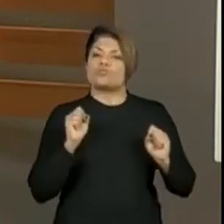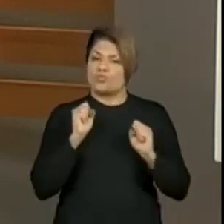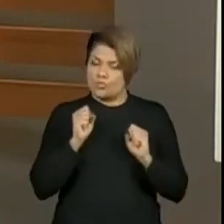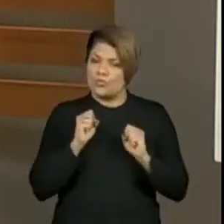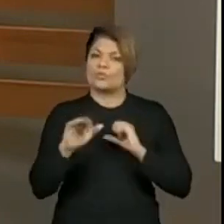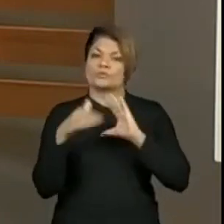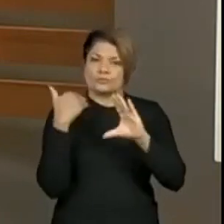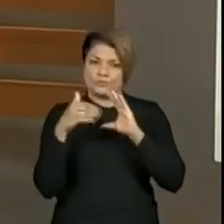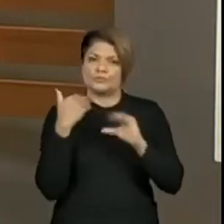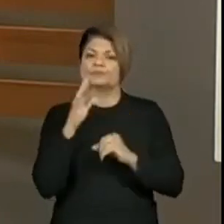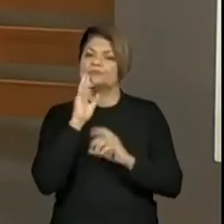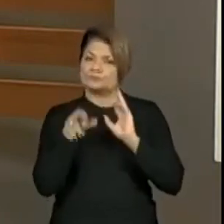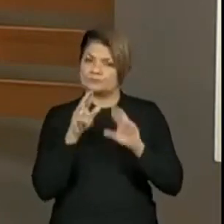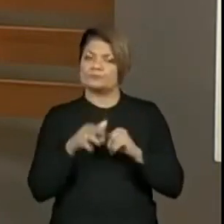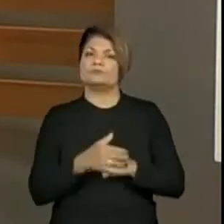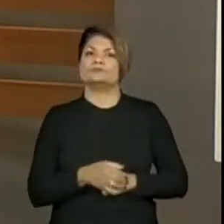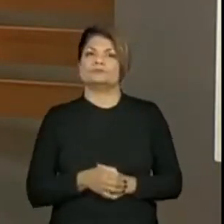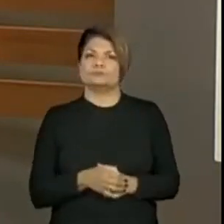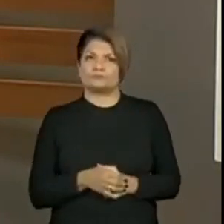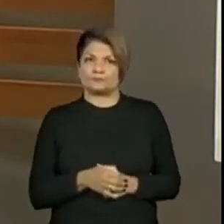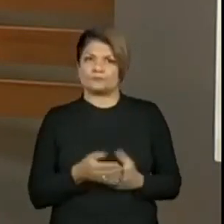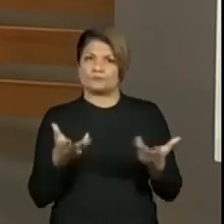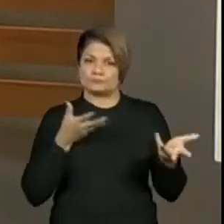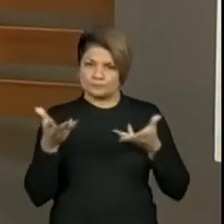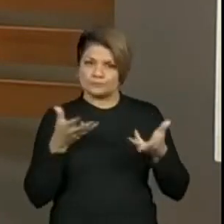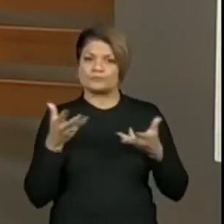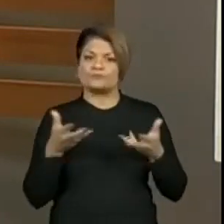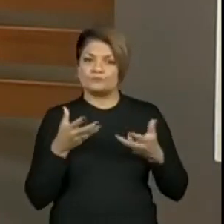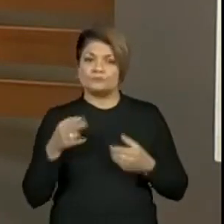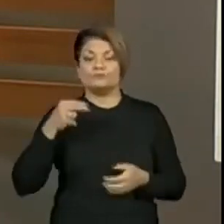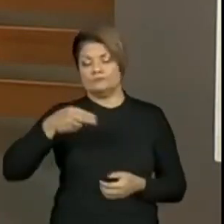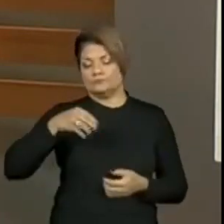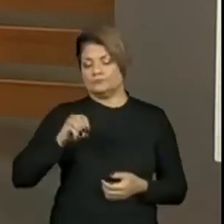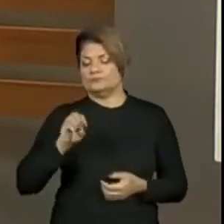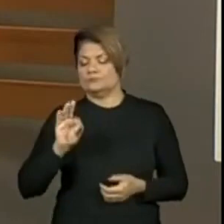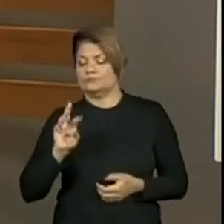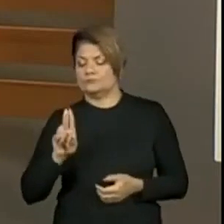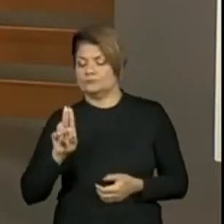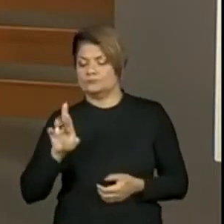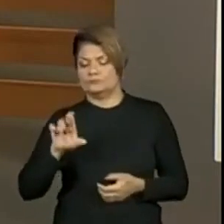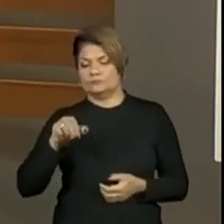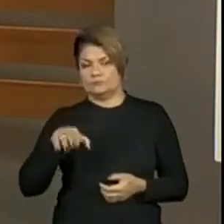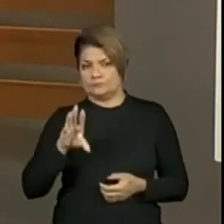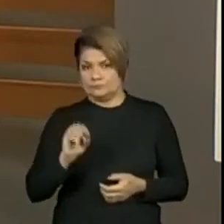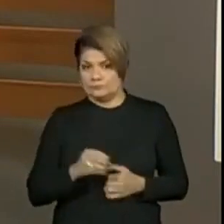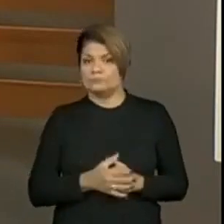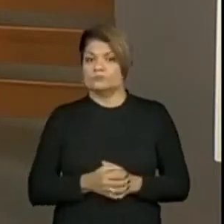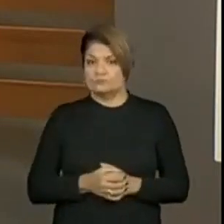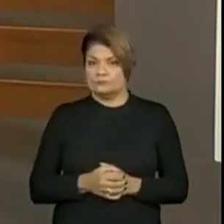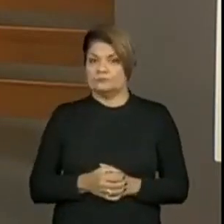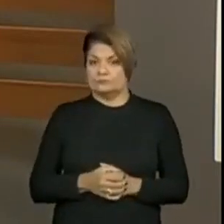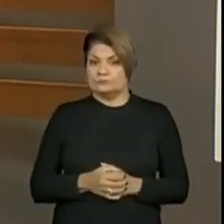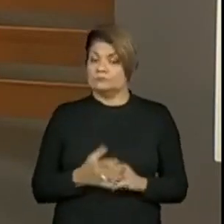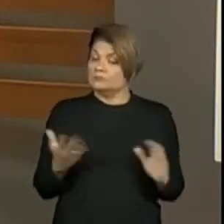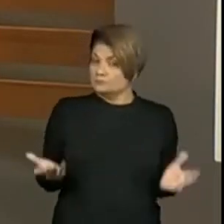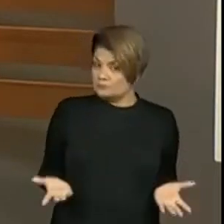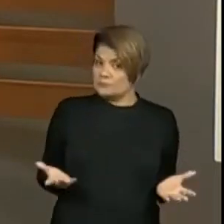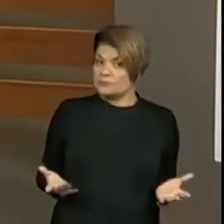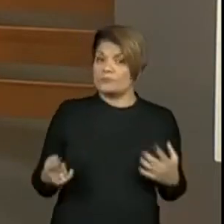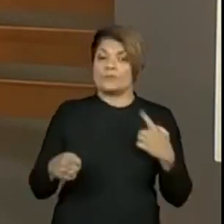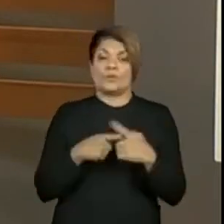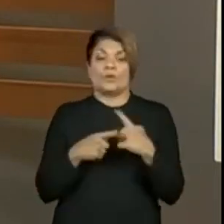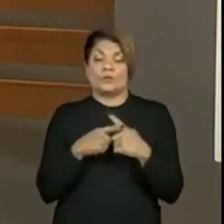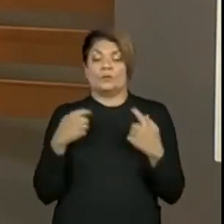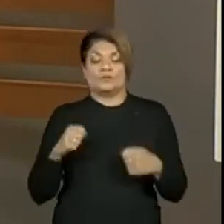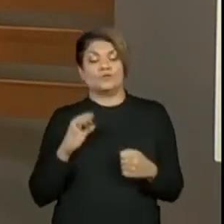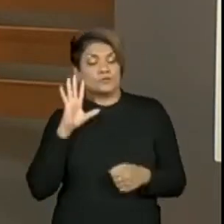professor, às vezes, que está junto com você. Interaja. O noturno. A gente já tem... É importante, porque daí eu preciso decidir nesse final